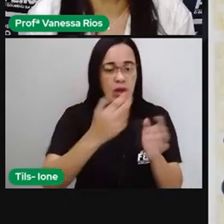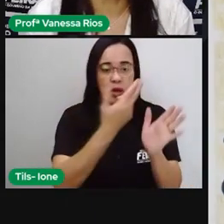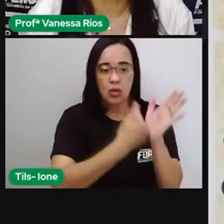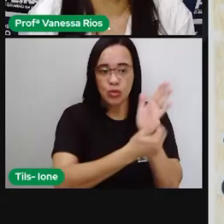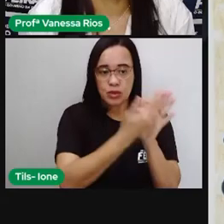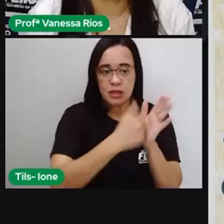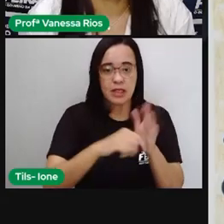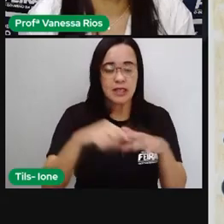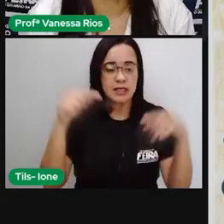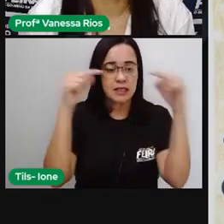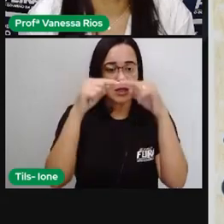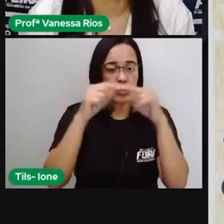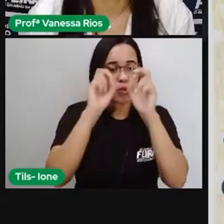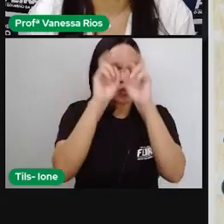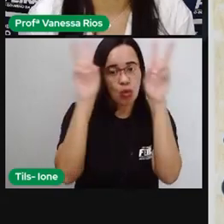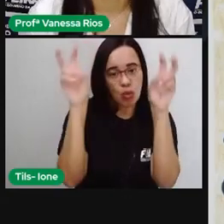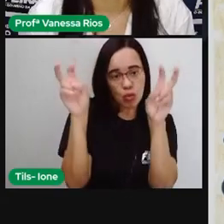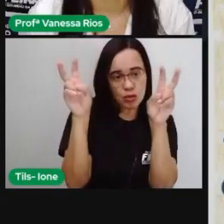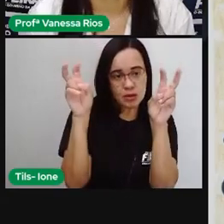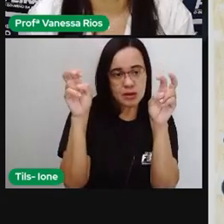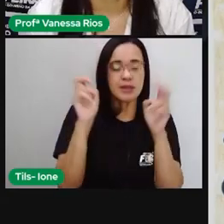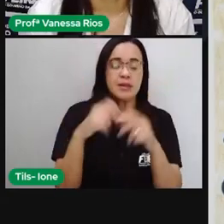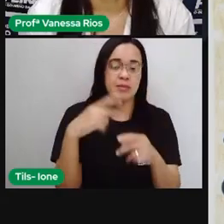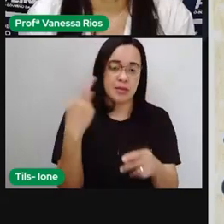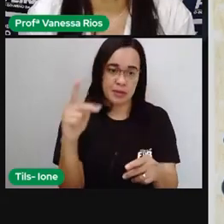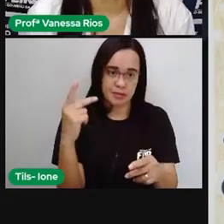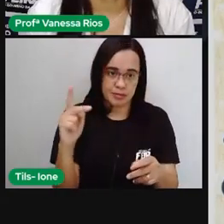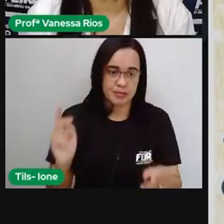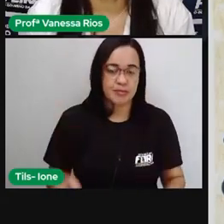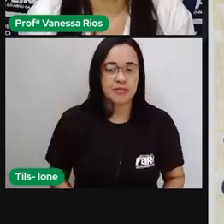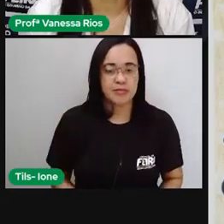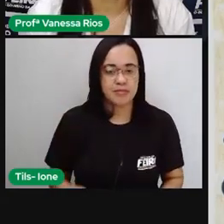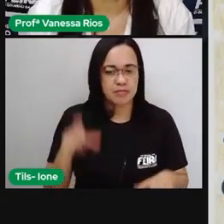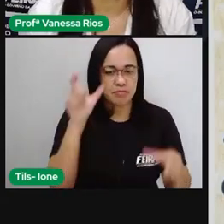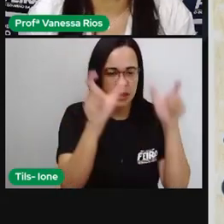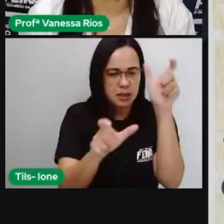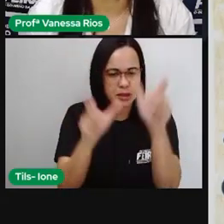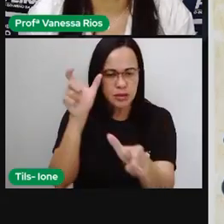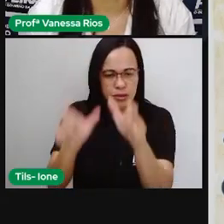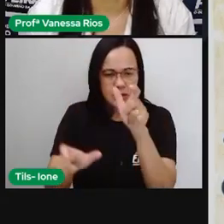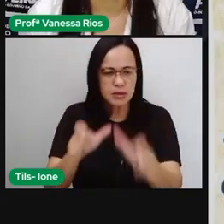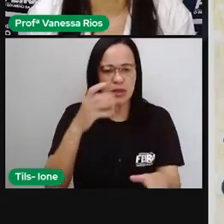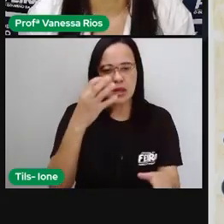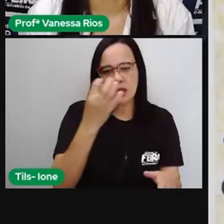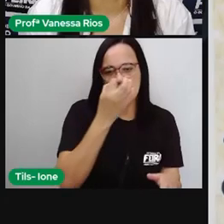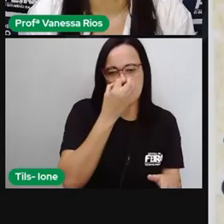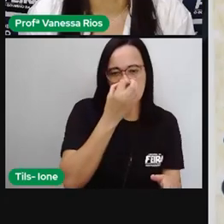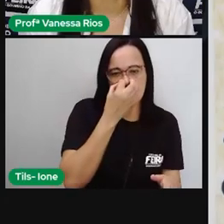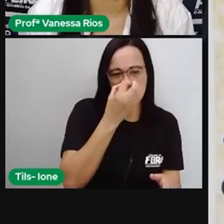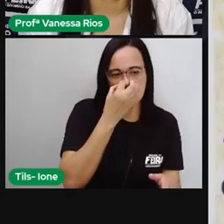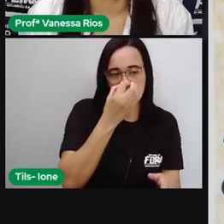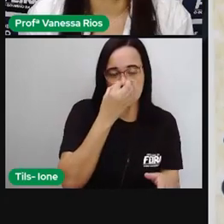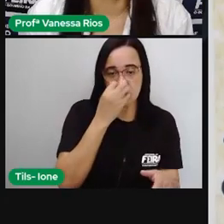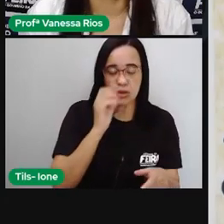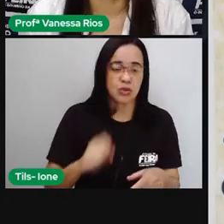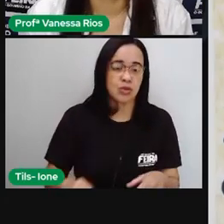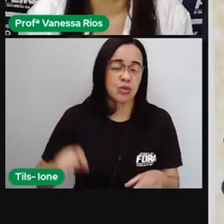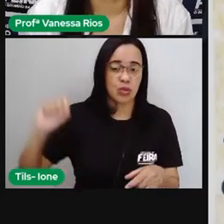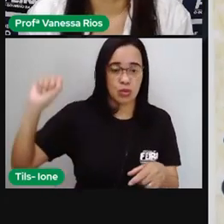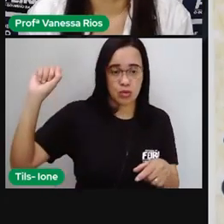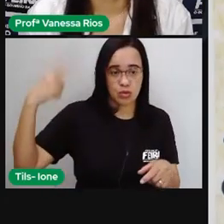título, né, que o artista deu aí a sua obra. Personagens e Cachorros Diante do Sol.